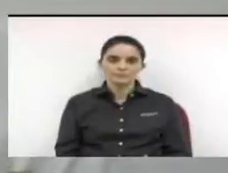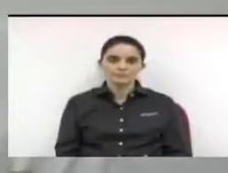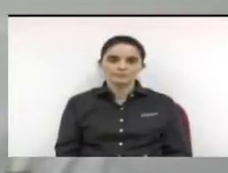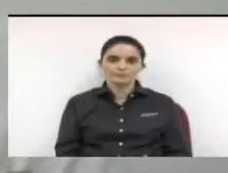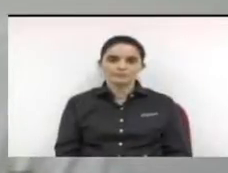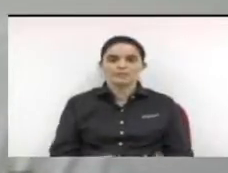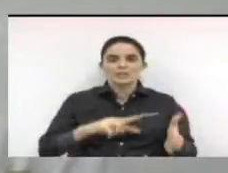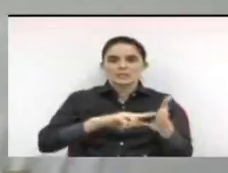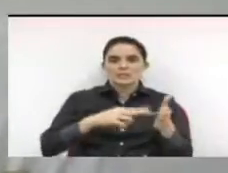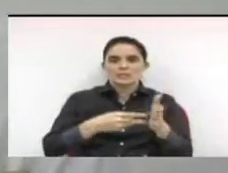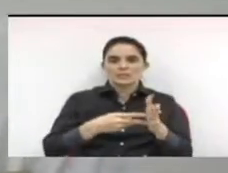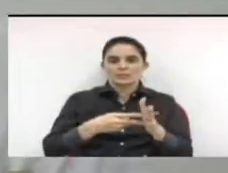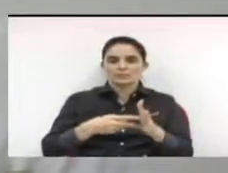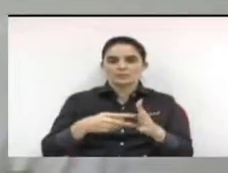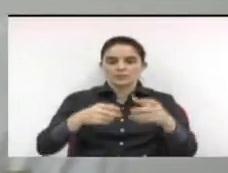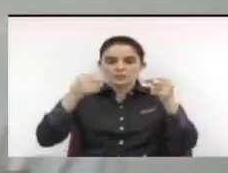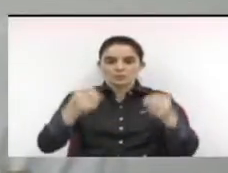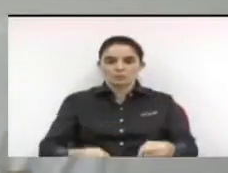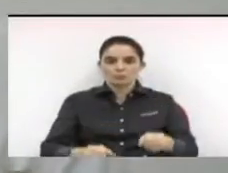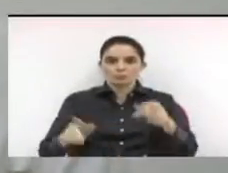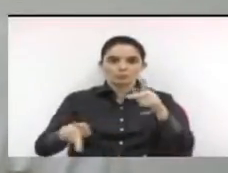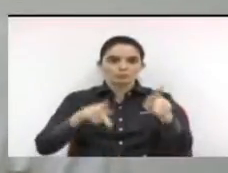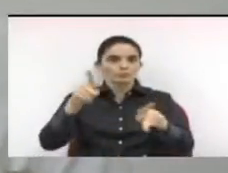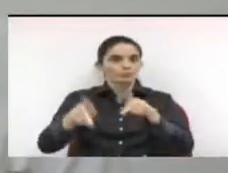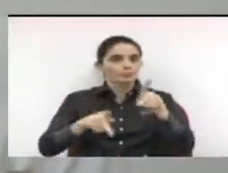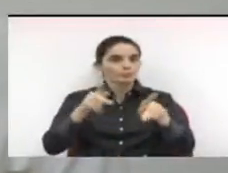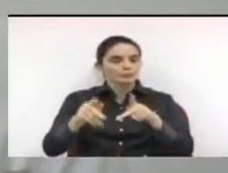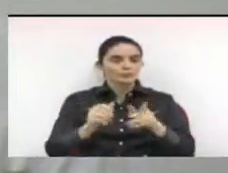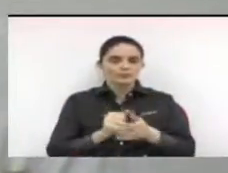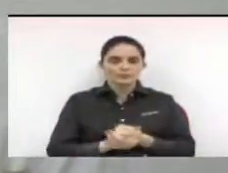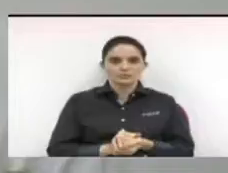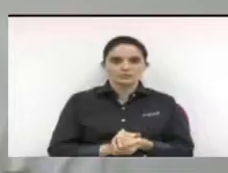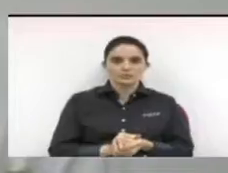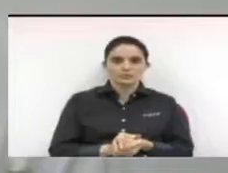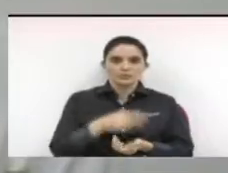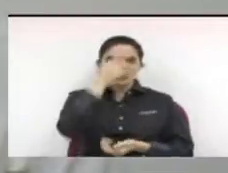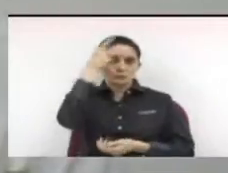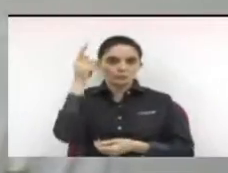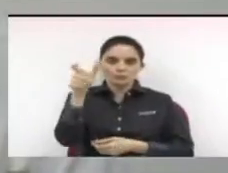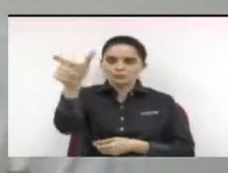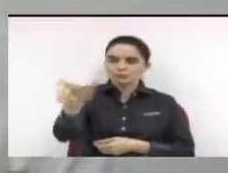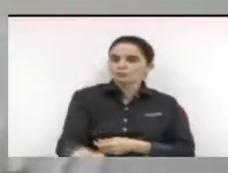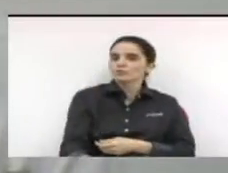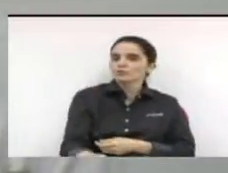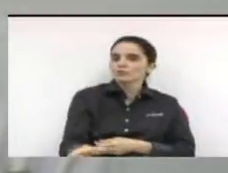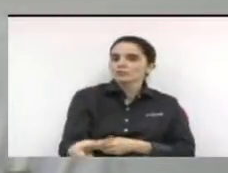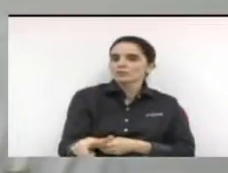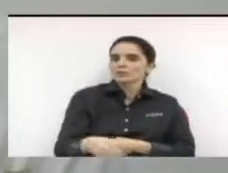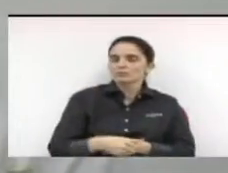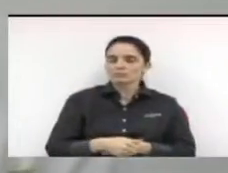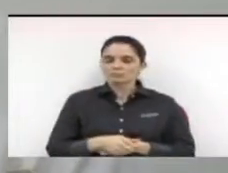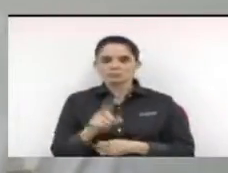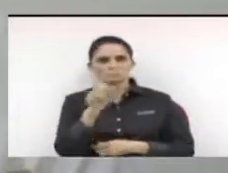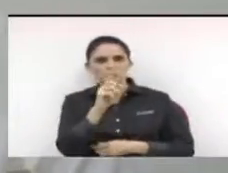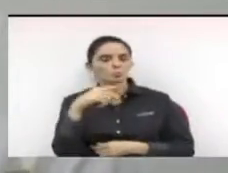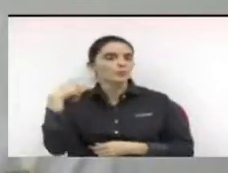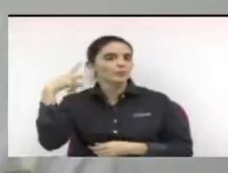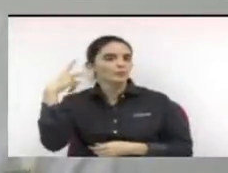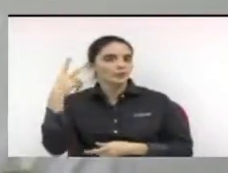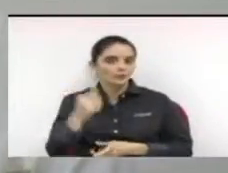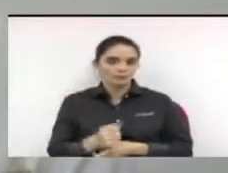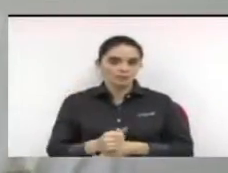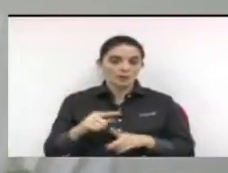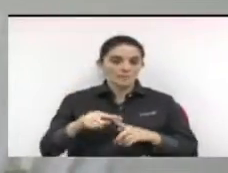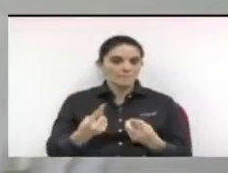democracia direta, ou seja, o próprio cidadão que não tem mandato, que não tem... Ele poder influenciar, poder, através da